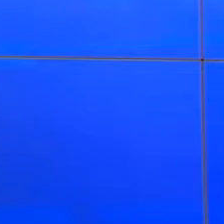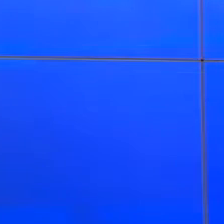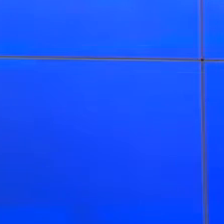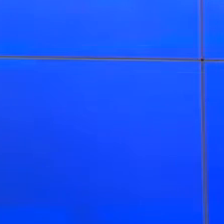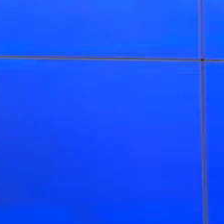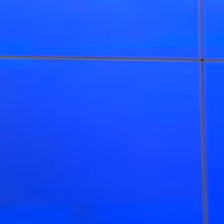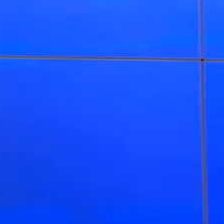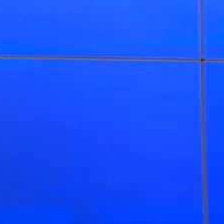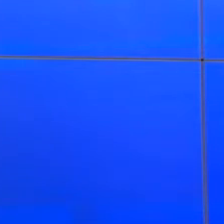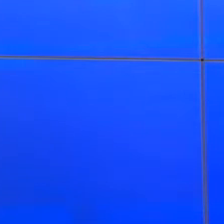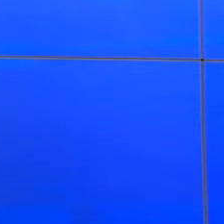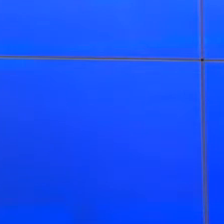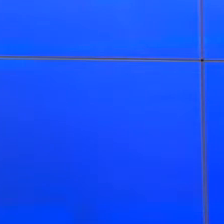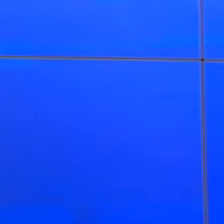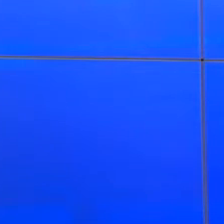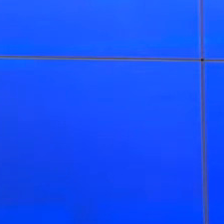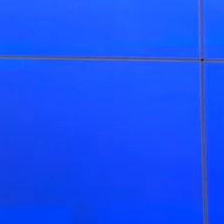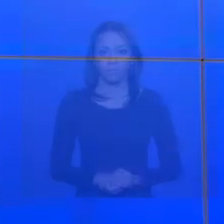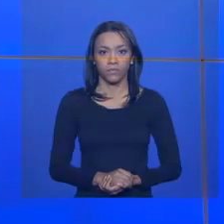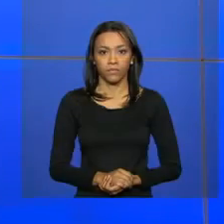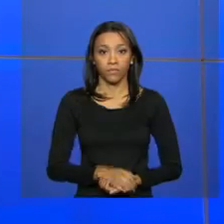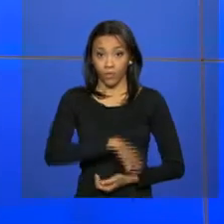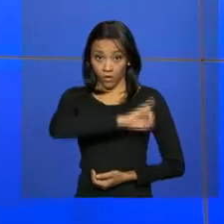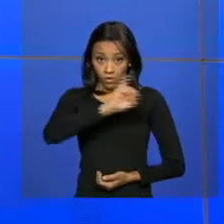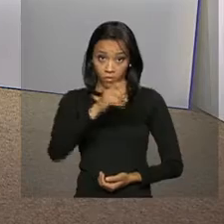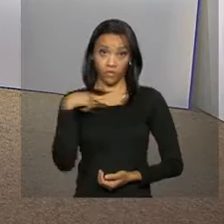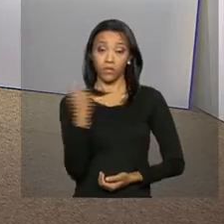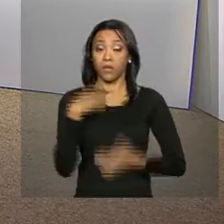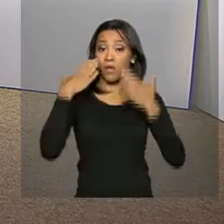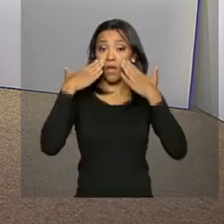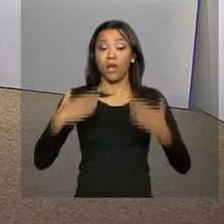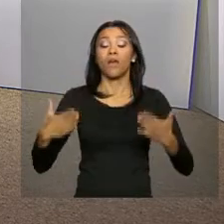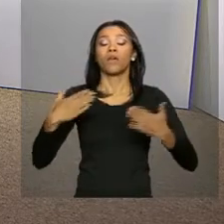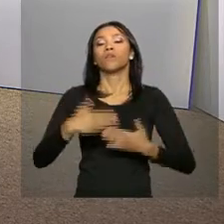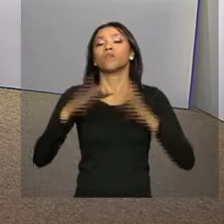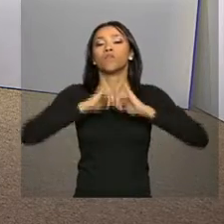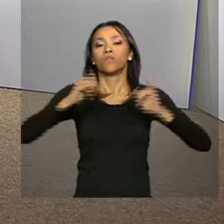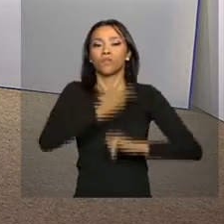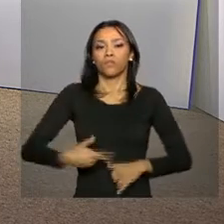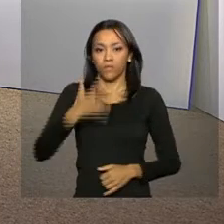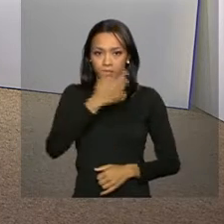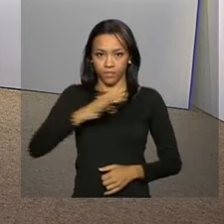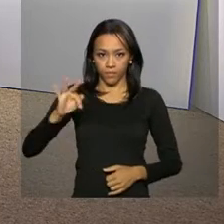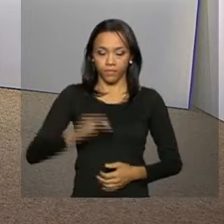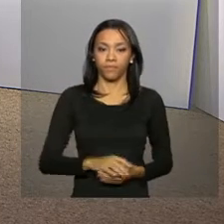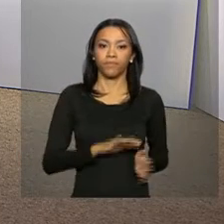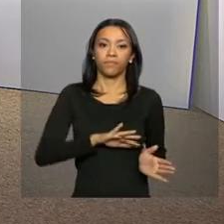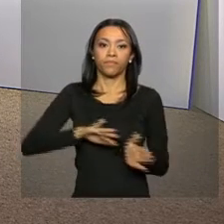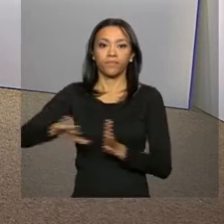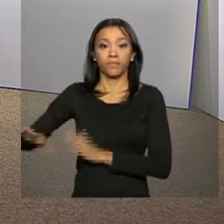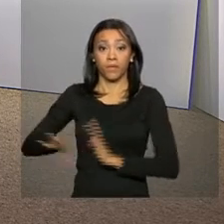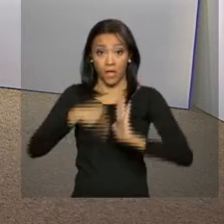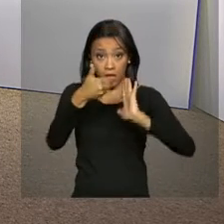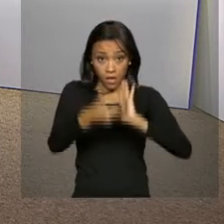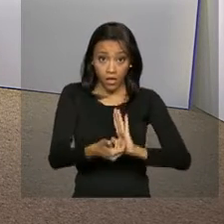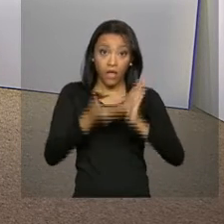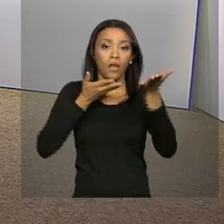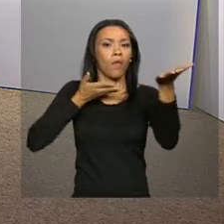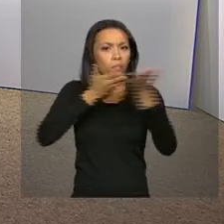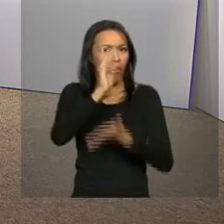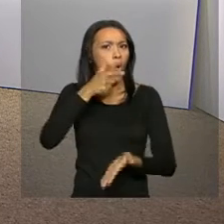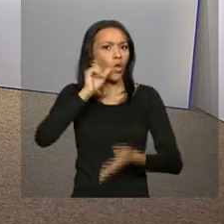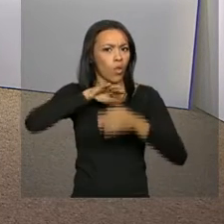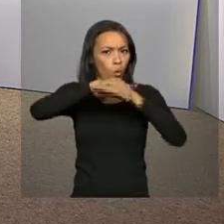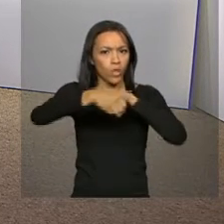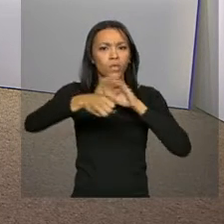Olá, estamos no ar com as notícias do governo federal. A Câmara dos Deputados aprovou ontem à noite uma medida provisória